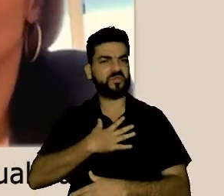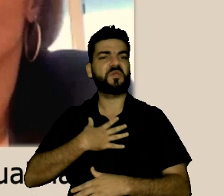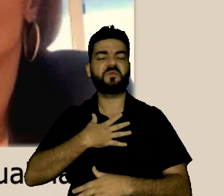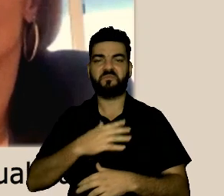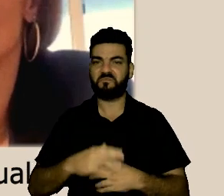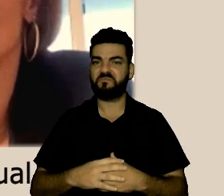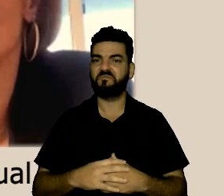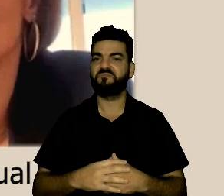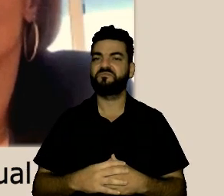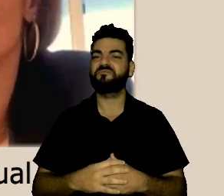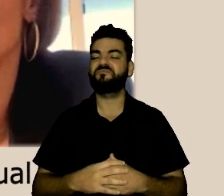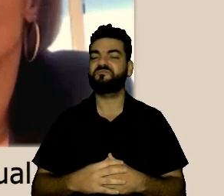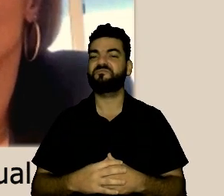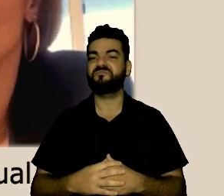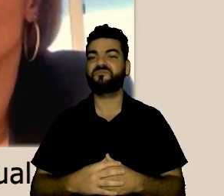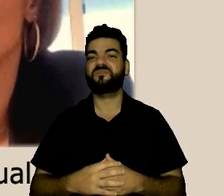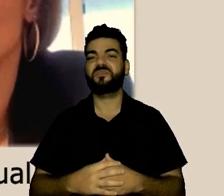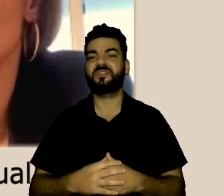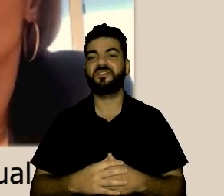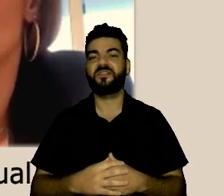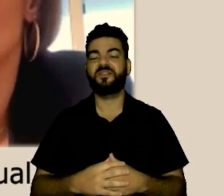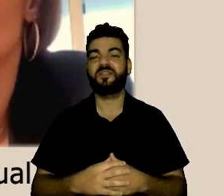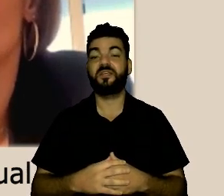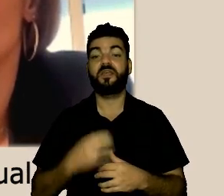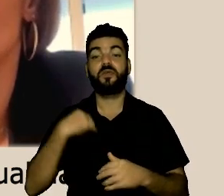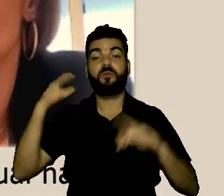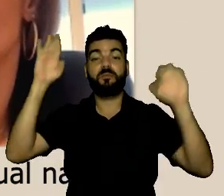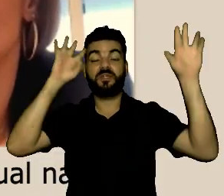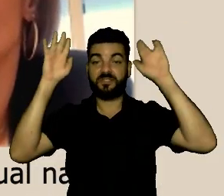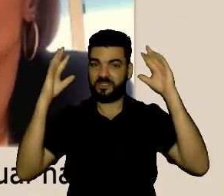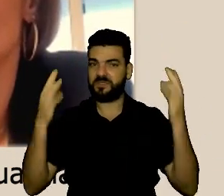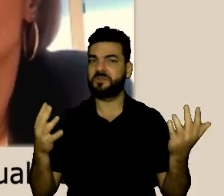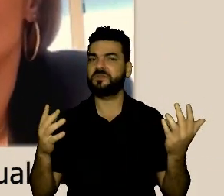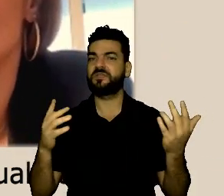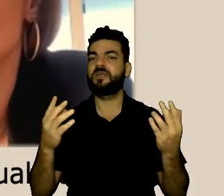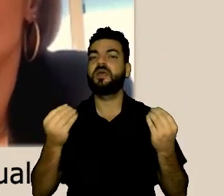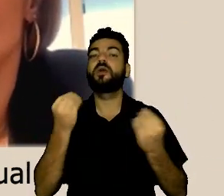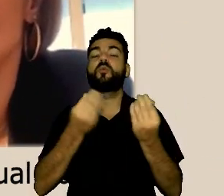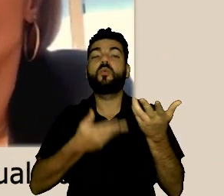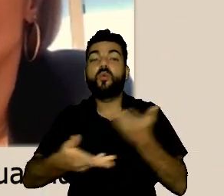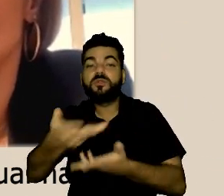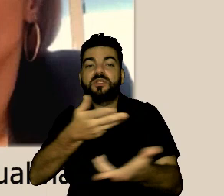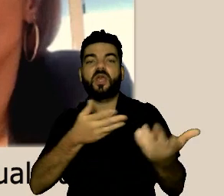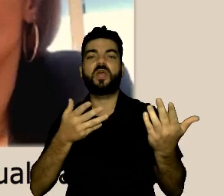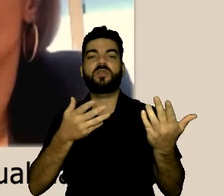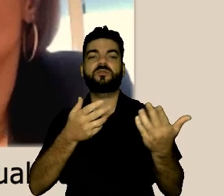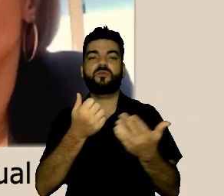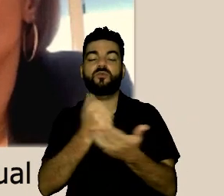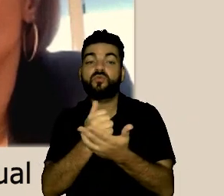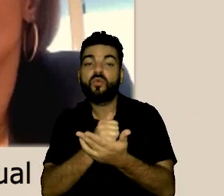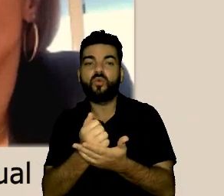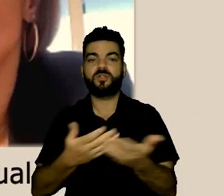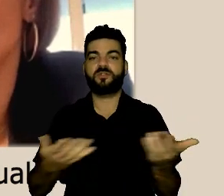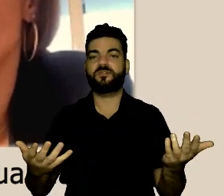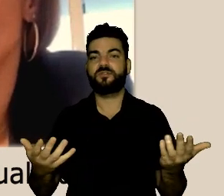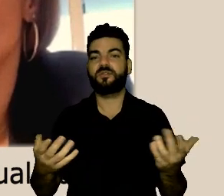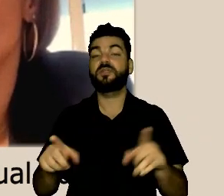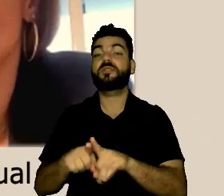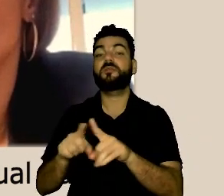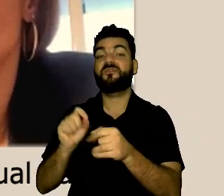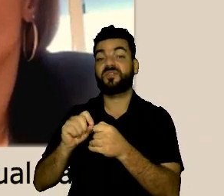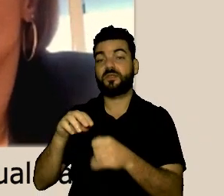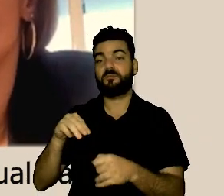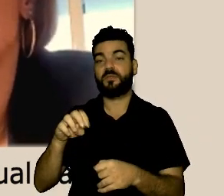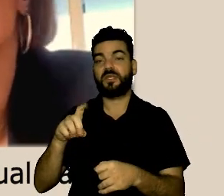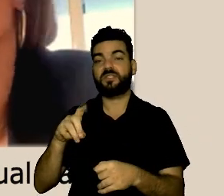também fiquei pensando nessa questão da mediação e de usar a mediação